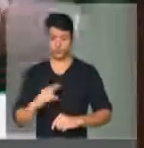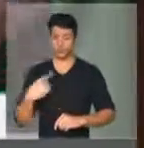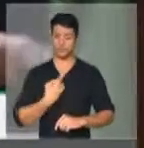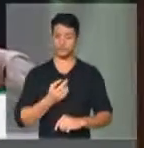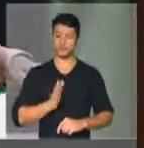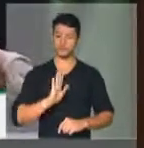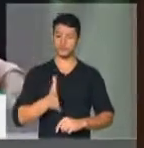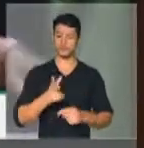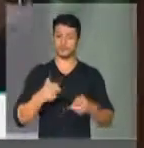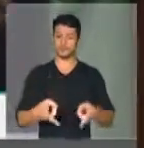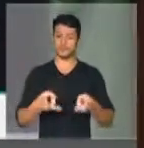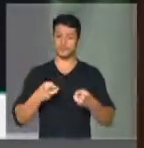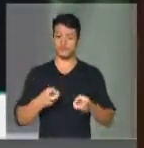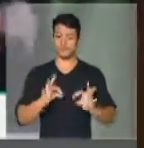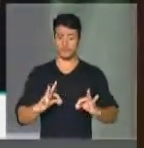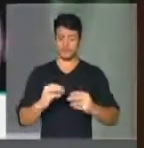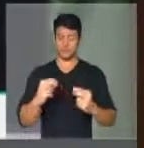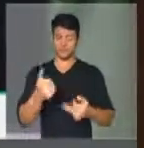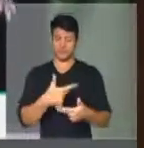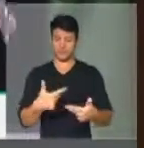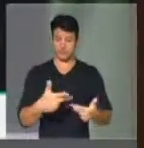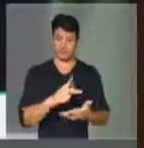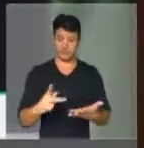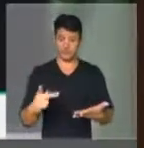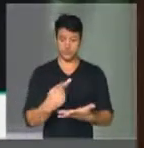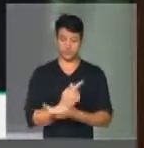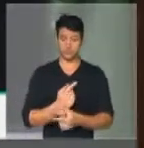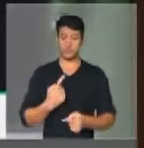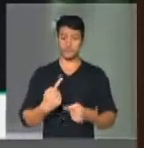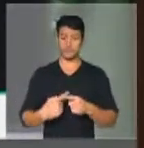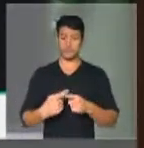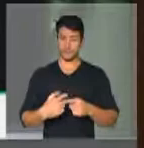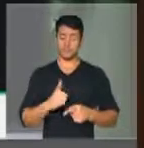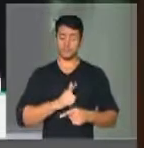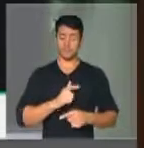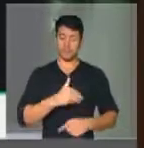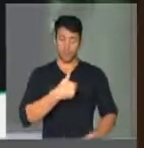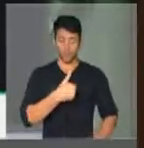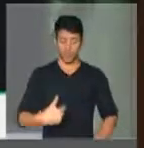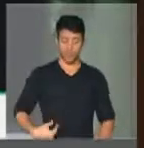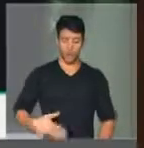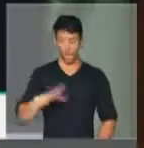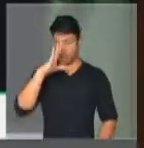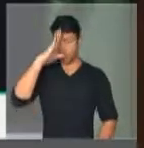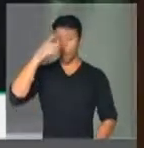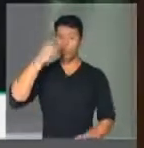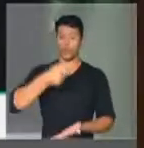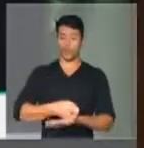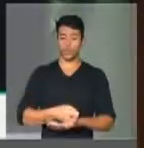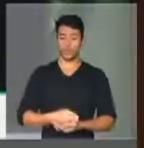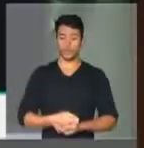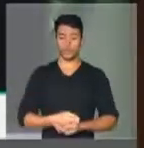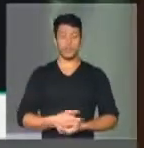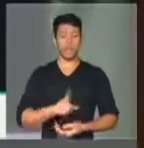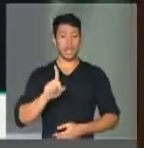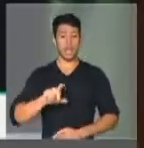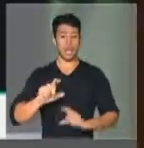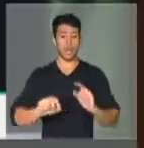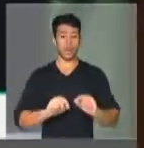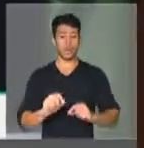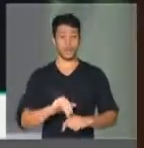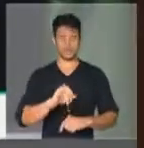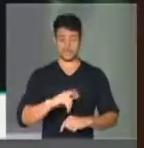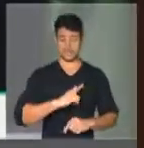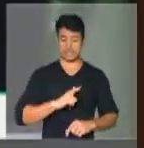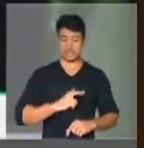isso em regimes e governos autoritários. É só quem banca uma educação e a